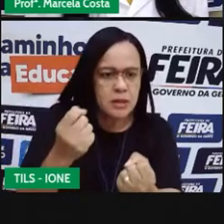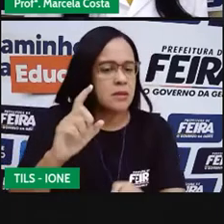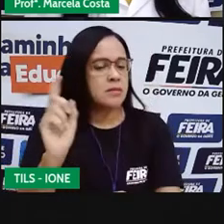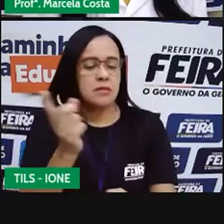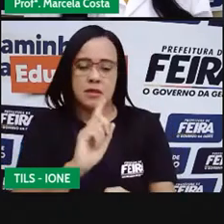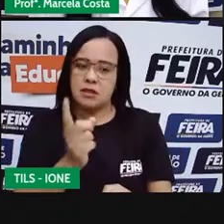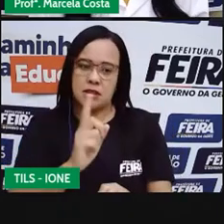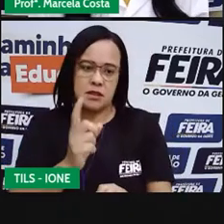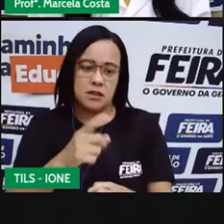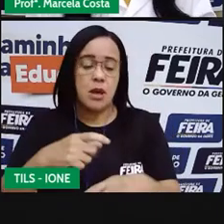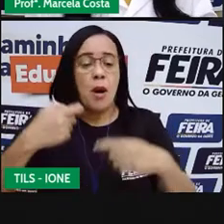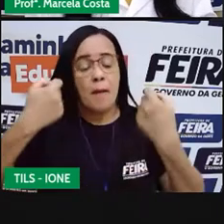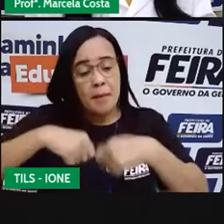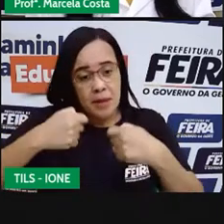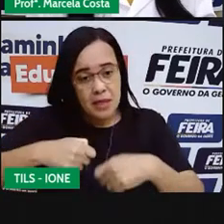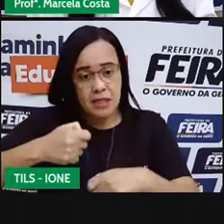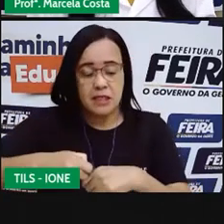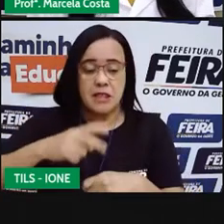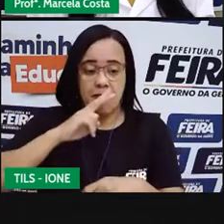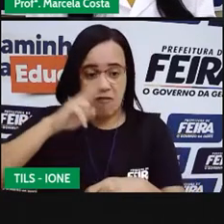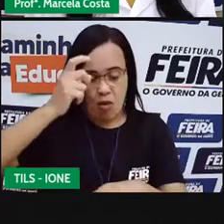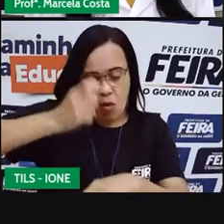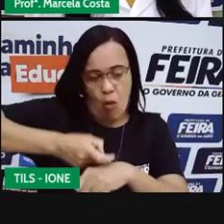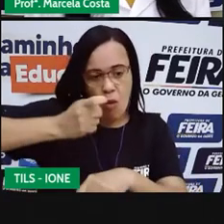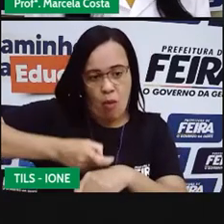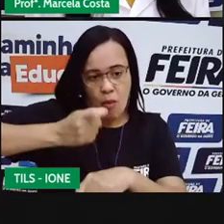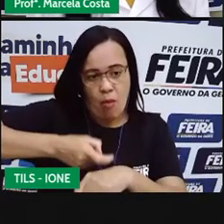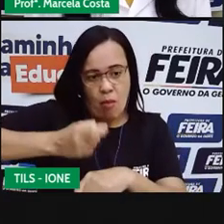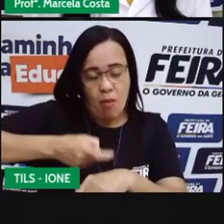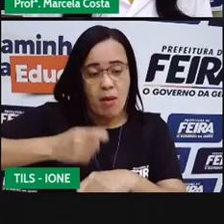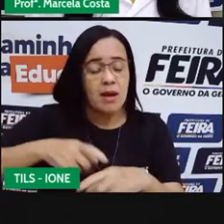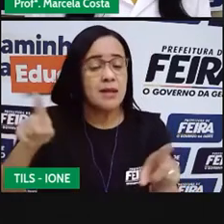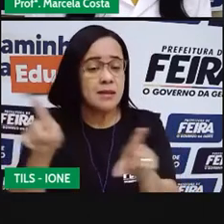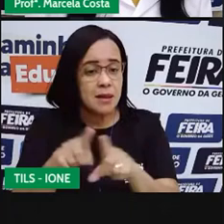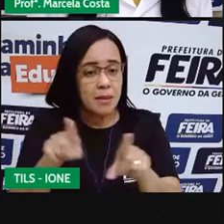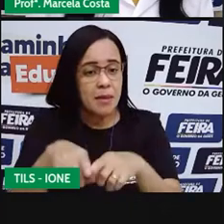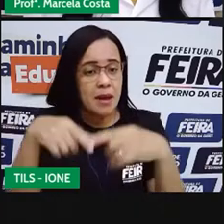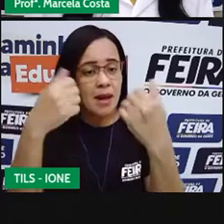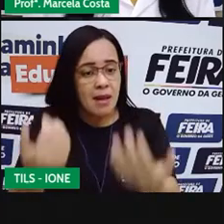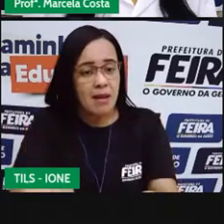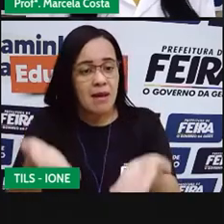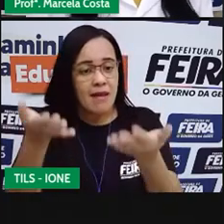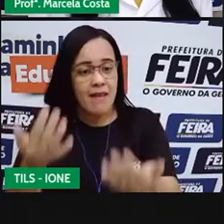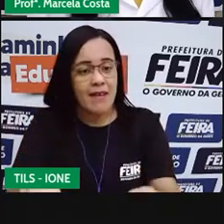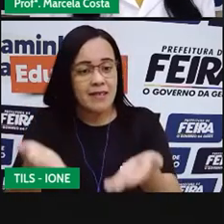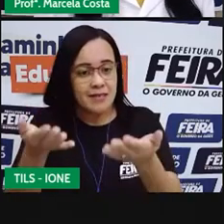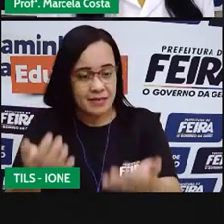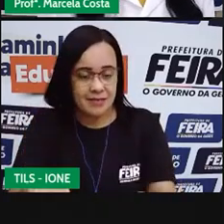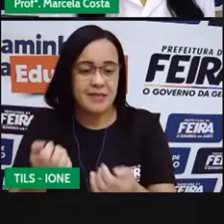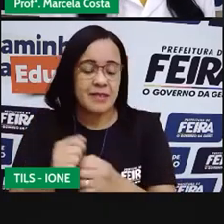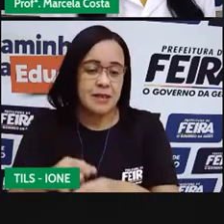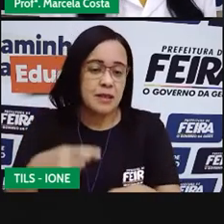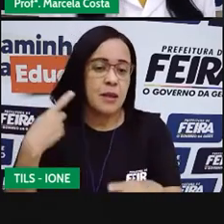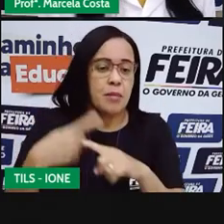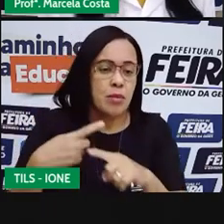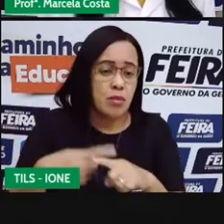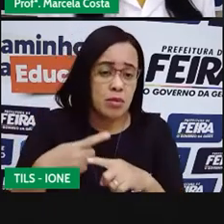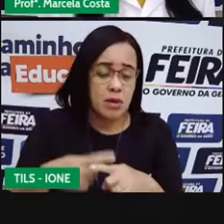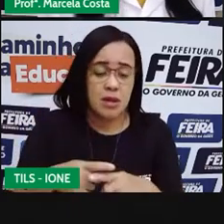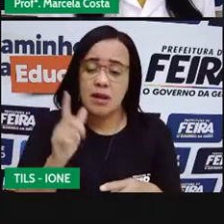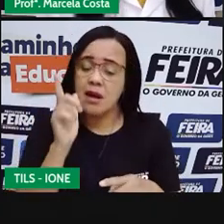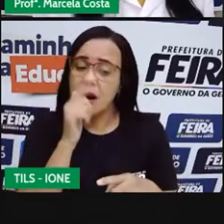resistente, não pode ser um material que rasgue fácil na água, se você for utilizar água aí na sua